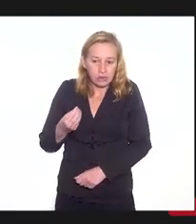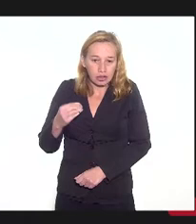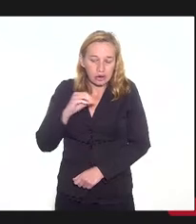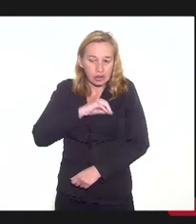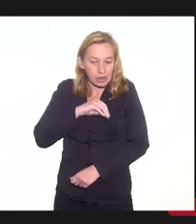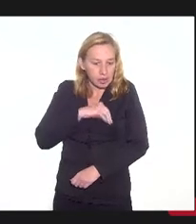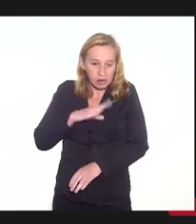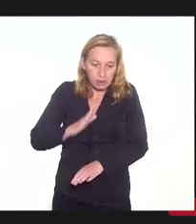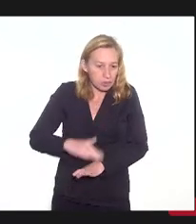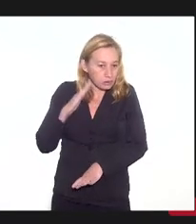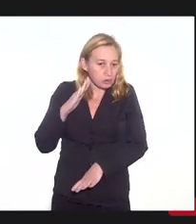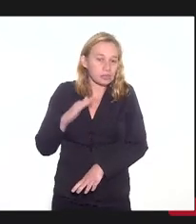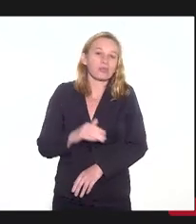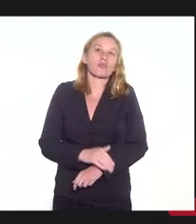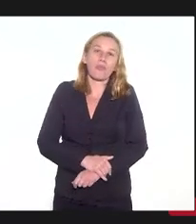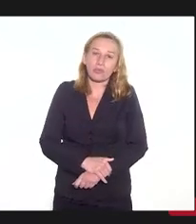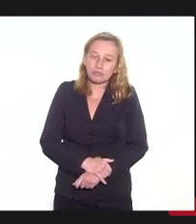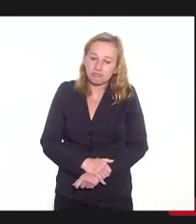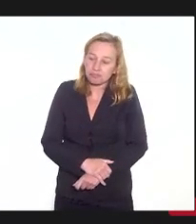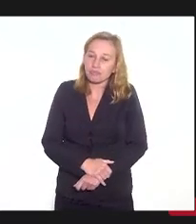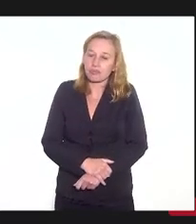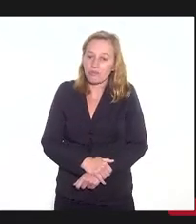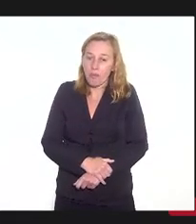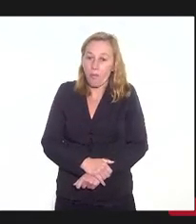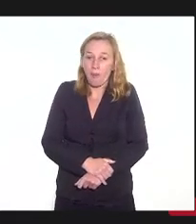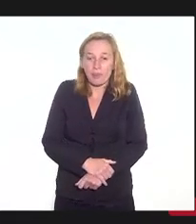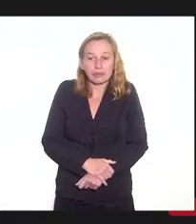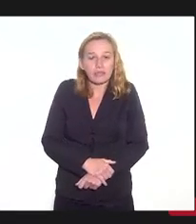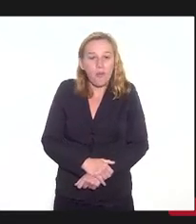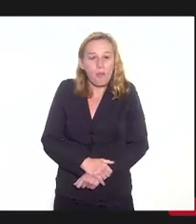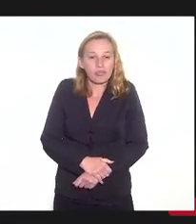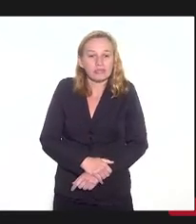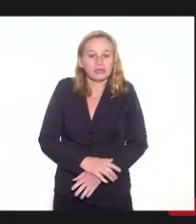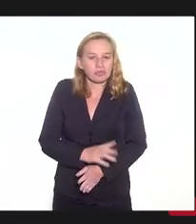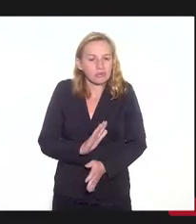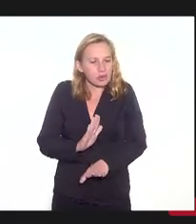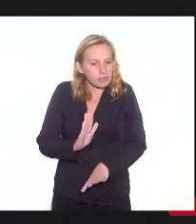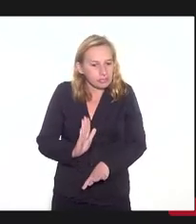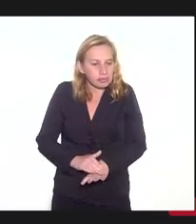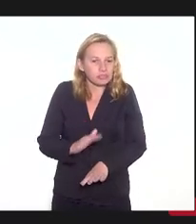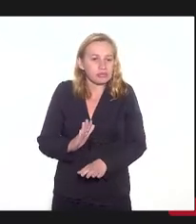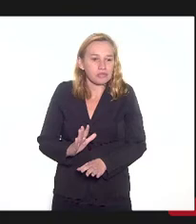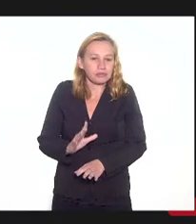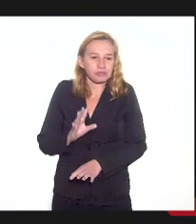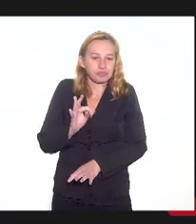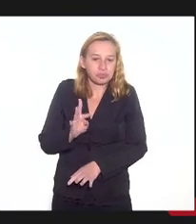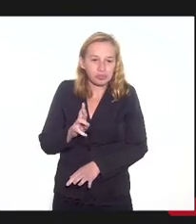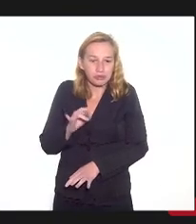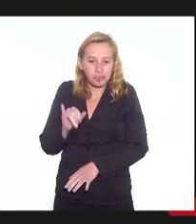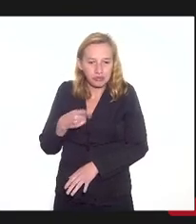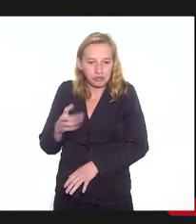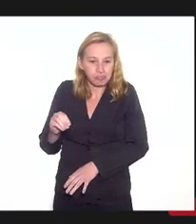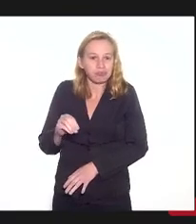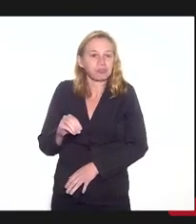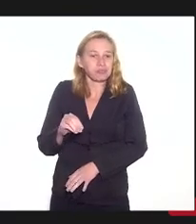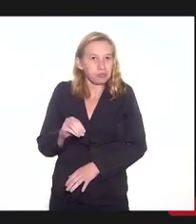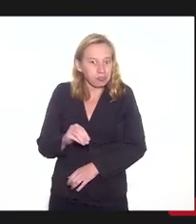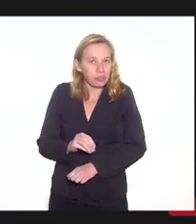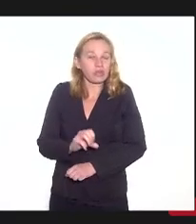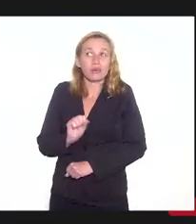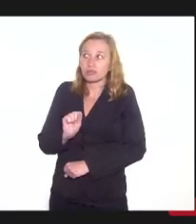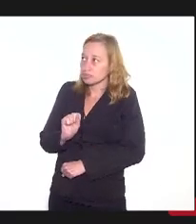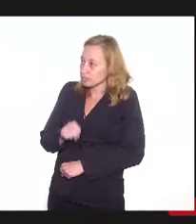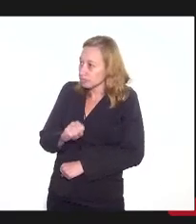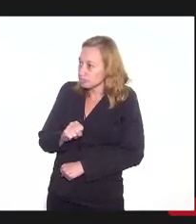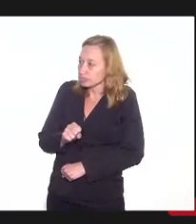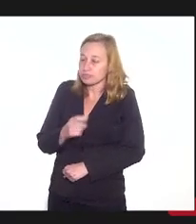tem uma tabela nisso. Então, o seu condito de simulação tem muito mais simulação. Então, me parece que